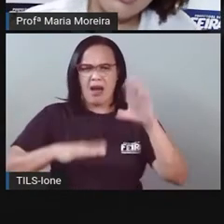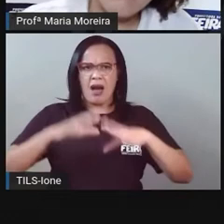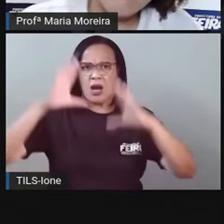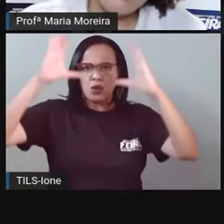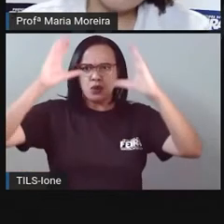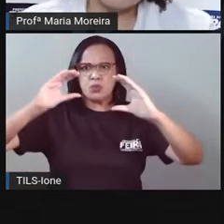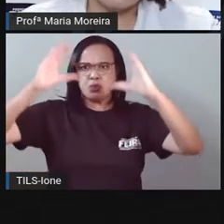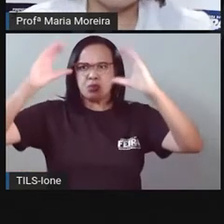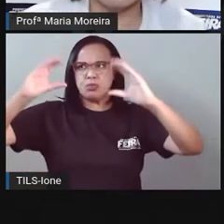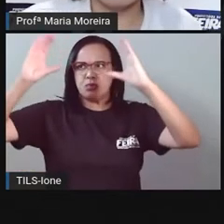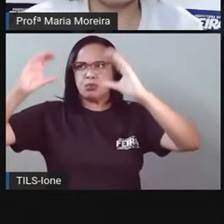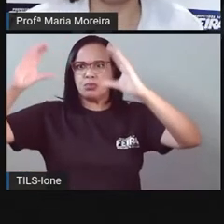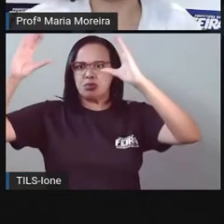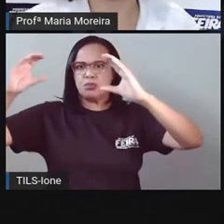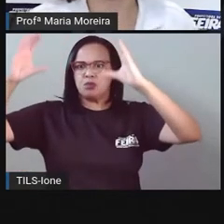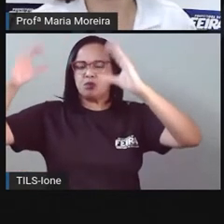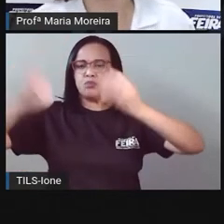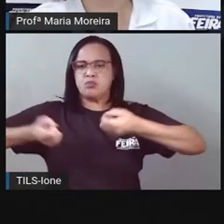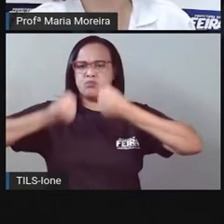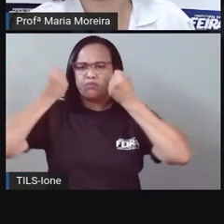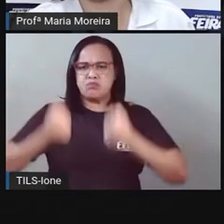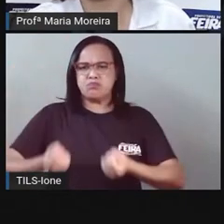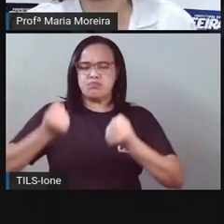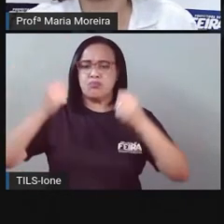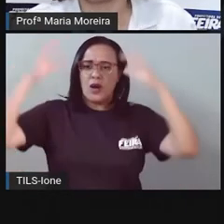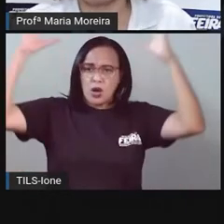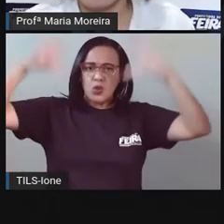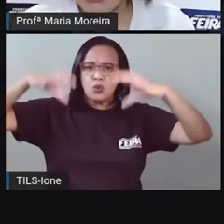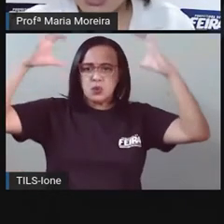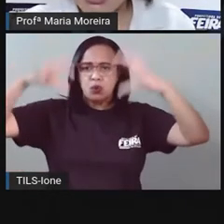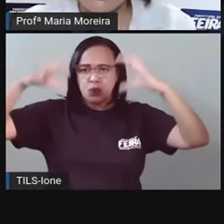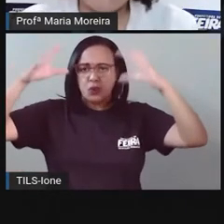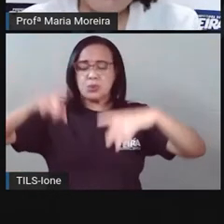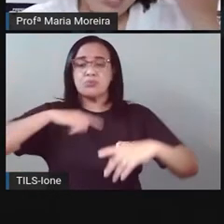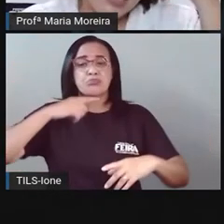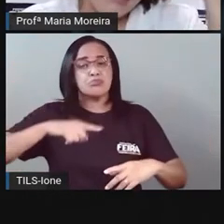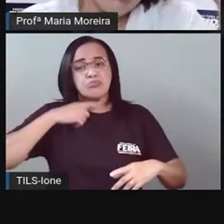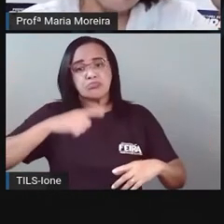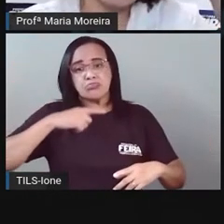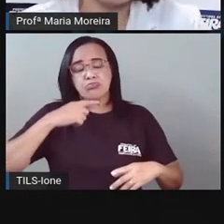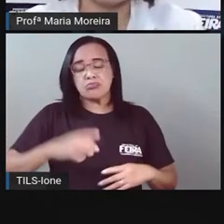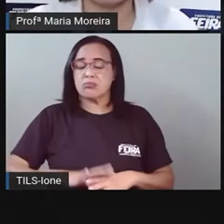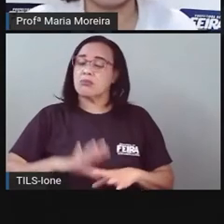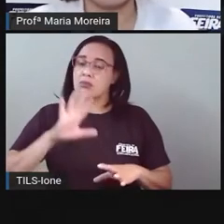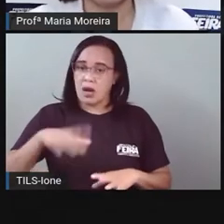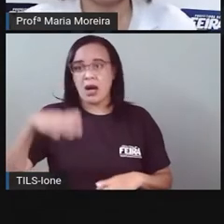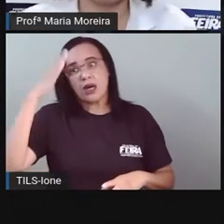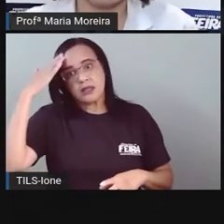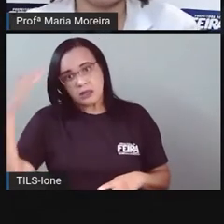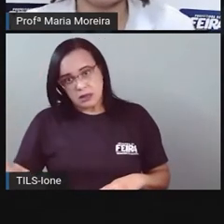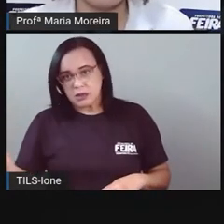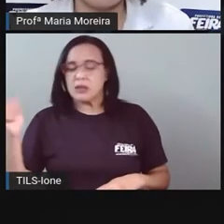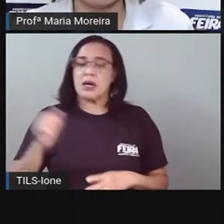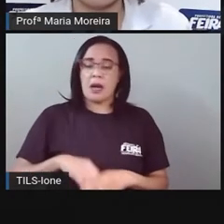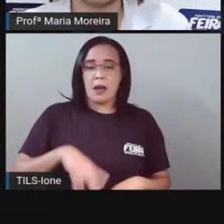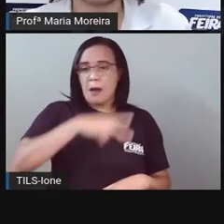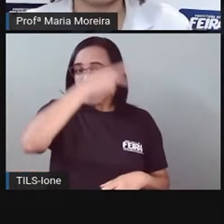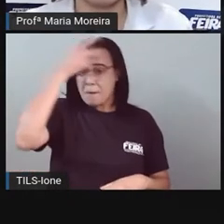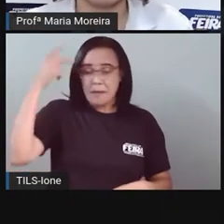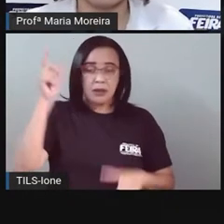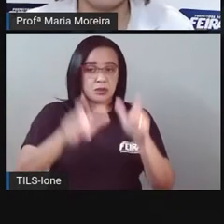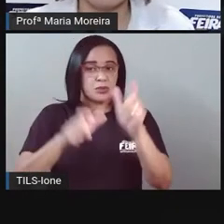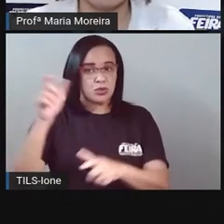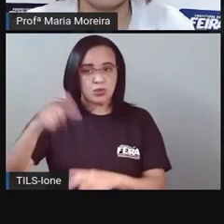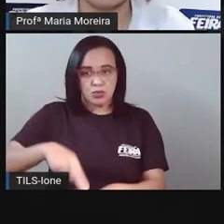Facilidade Mas o sertanejo Antes de tudo Ele é Forte E passa por tudo isso aí E ainda assim Segue